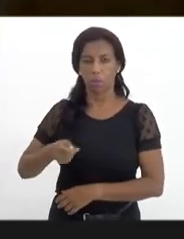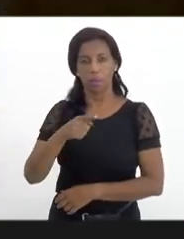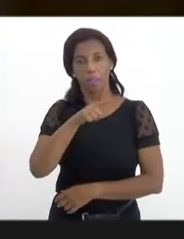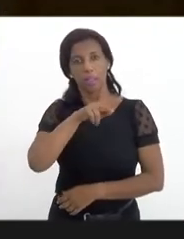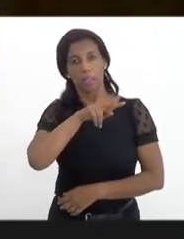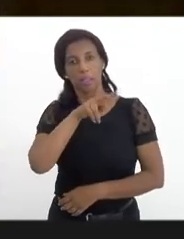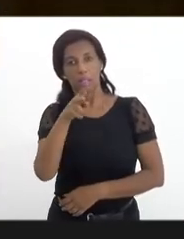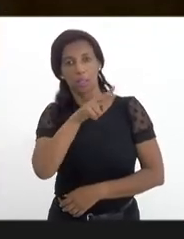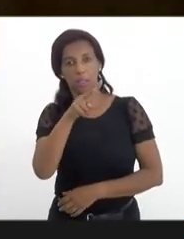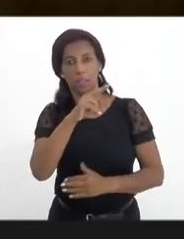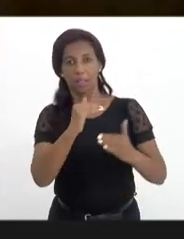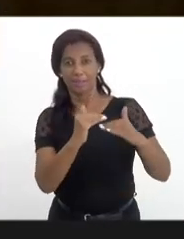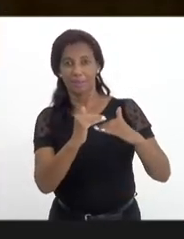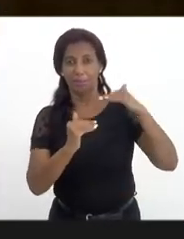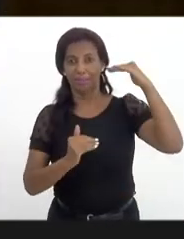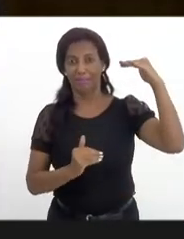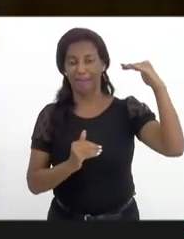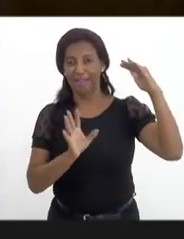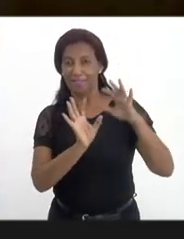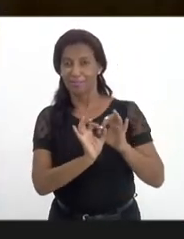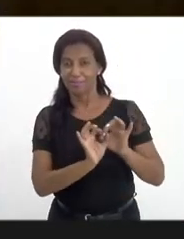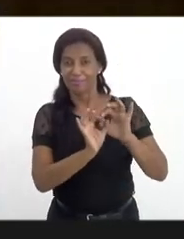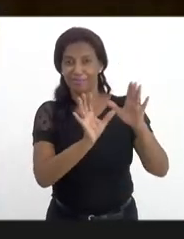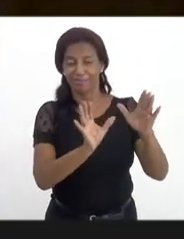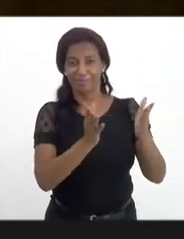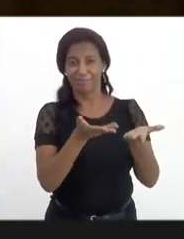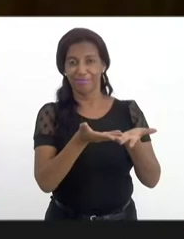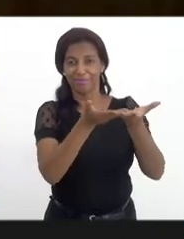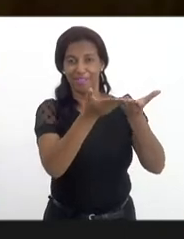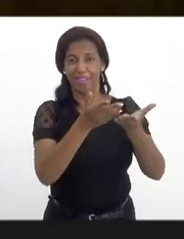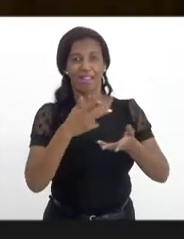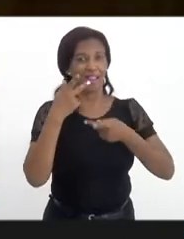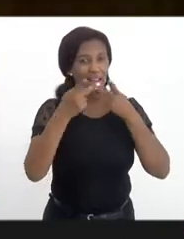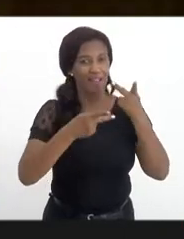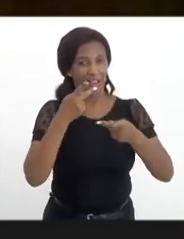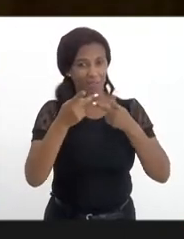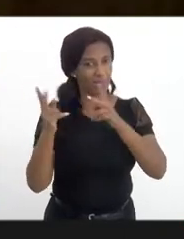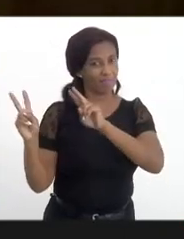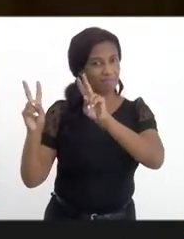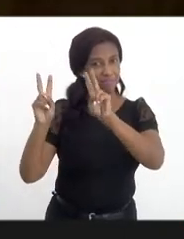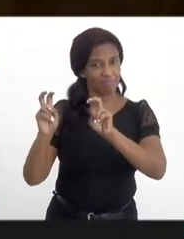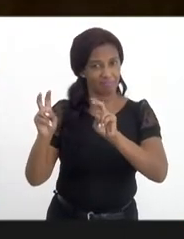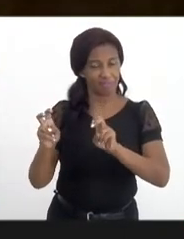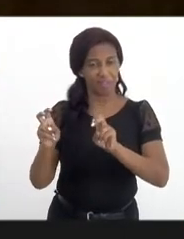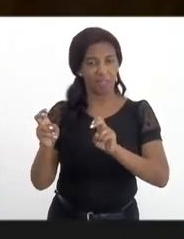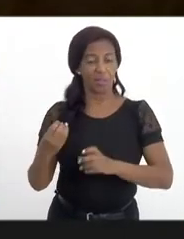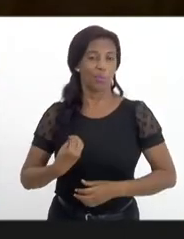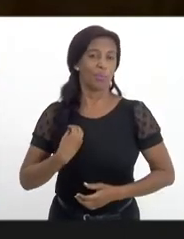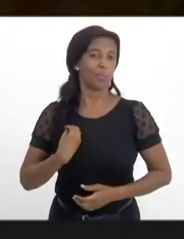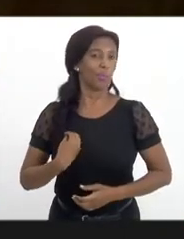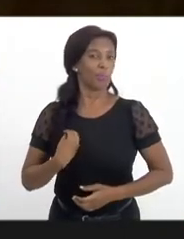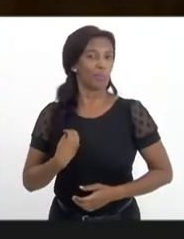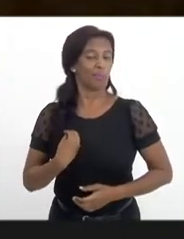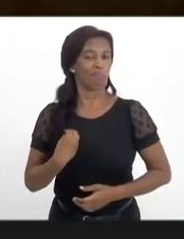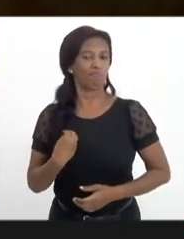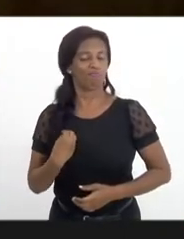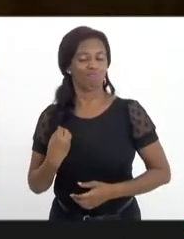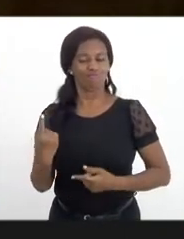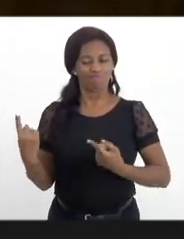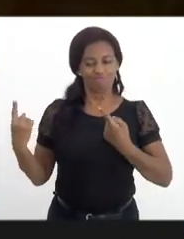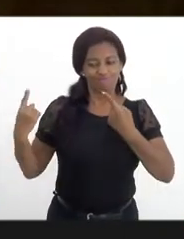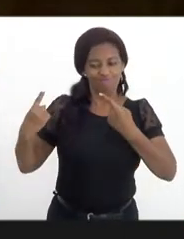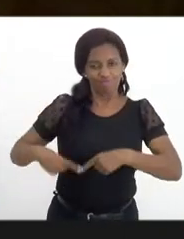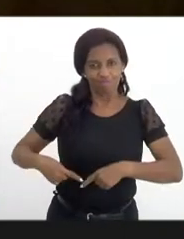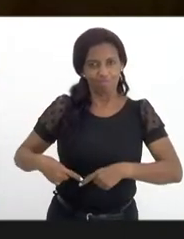estão muito mais autorizadas a falar dessa temática, por estarem no fronte